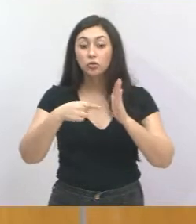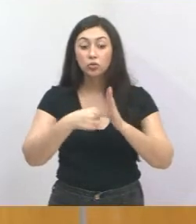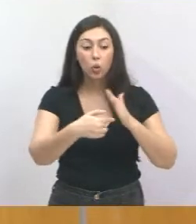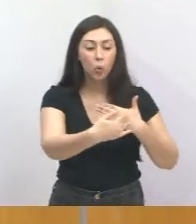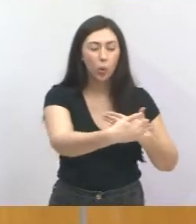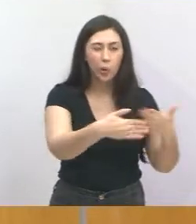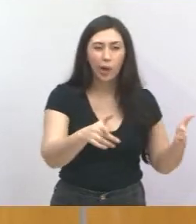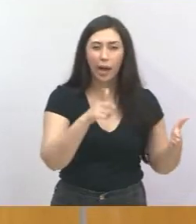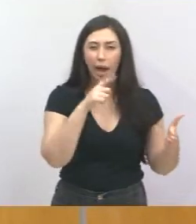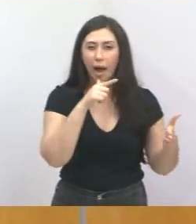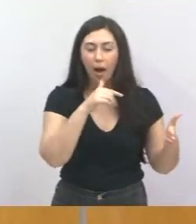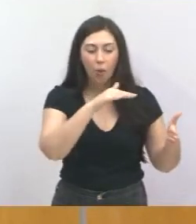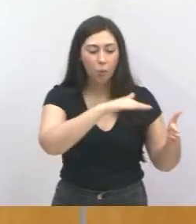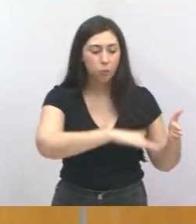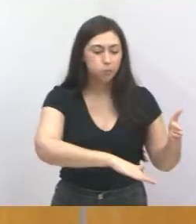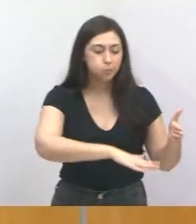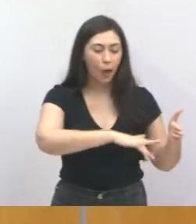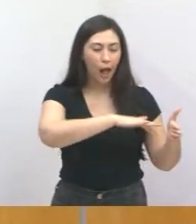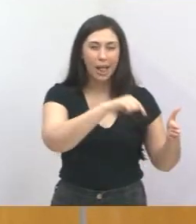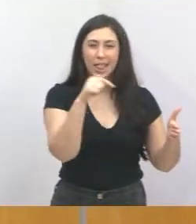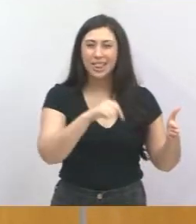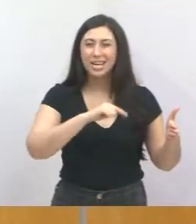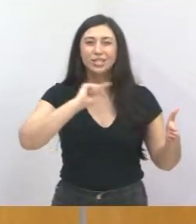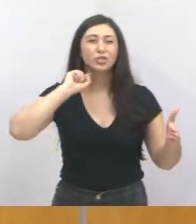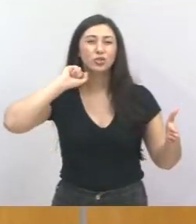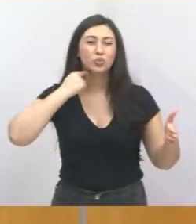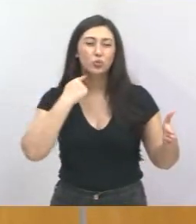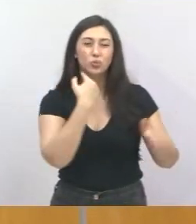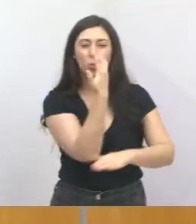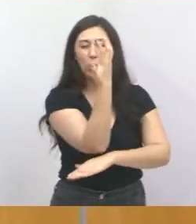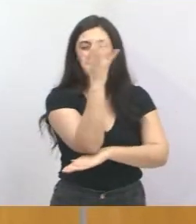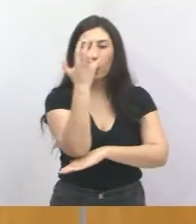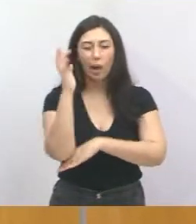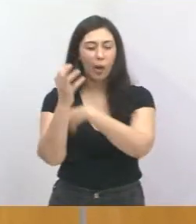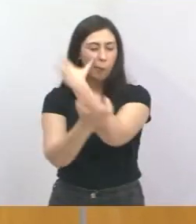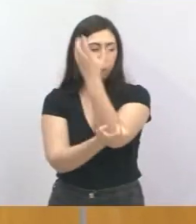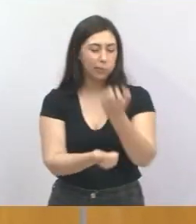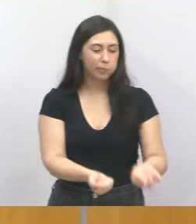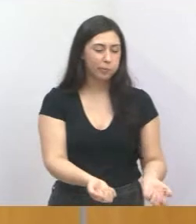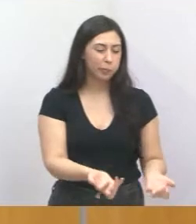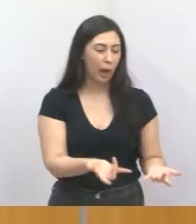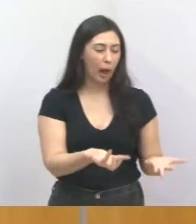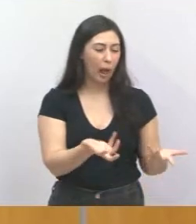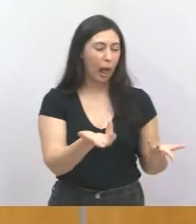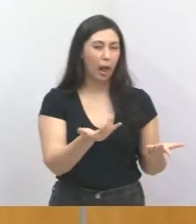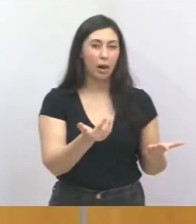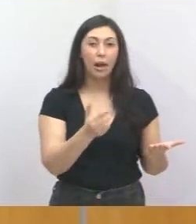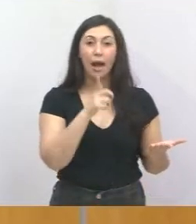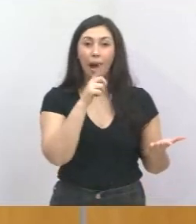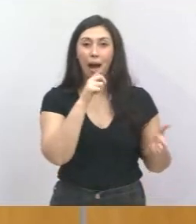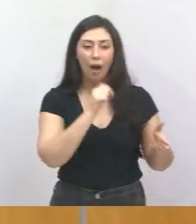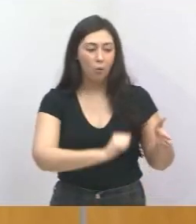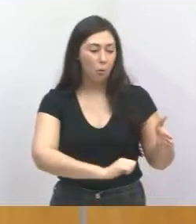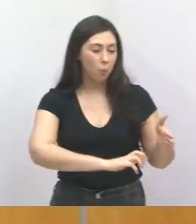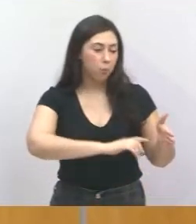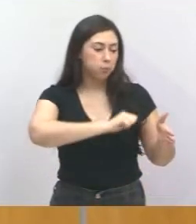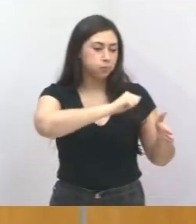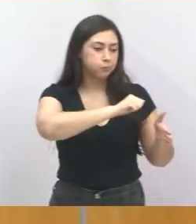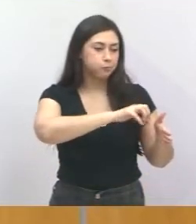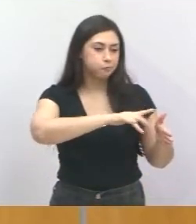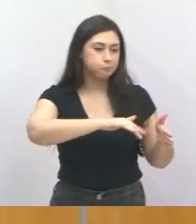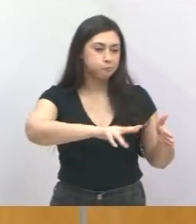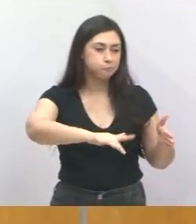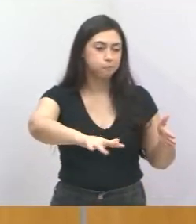estavam sujos, né? Com árvore, mato e não estavam cumprindo a função que é reter as águas.